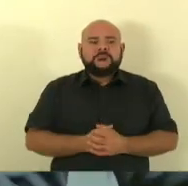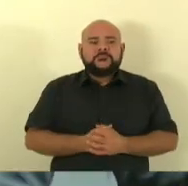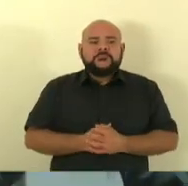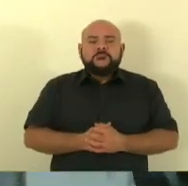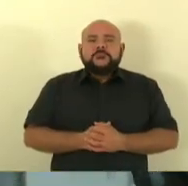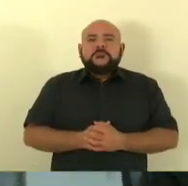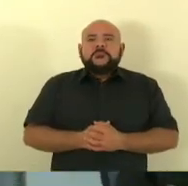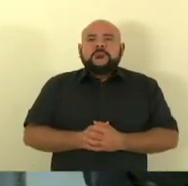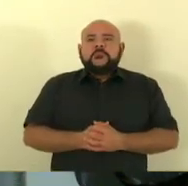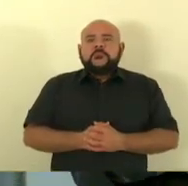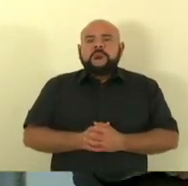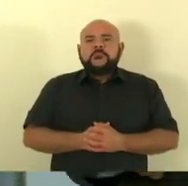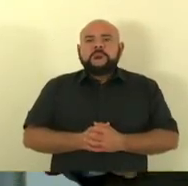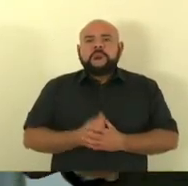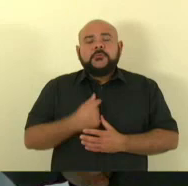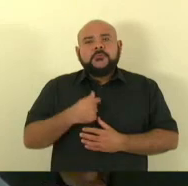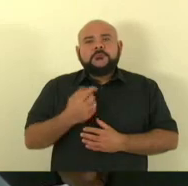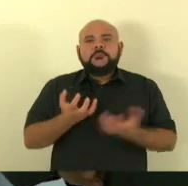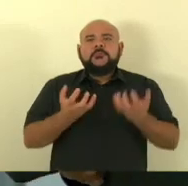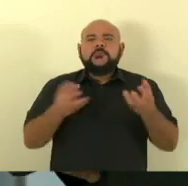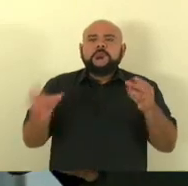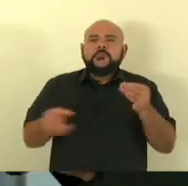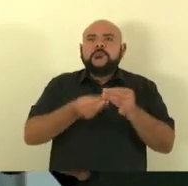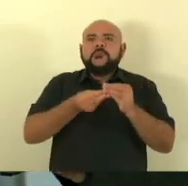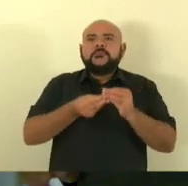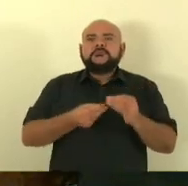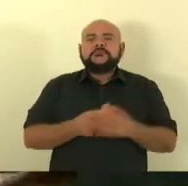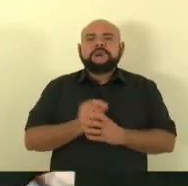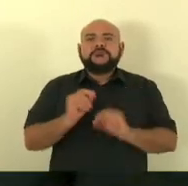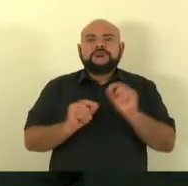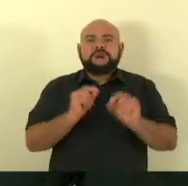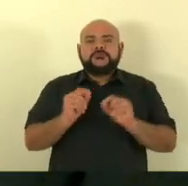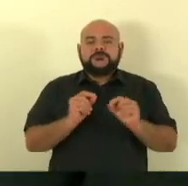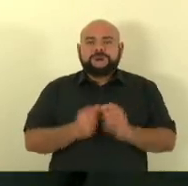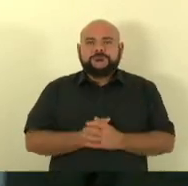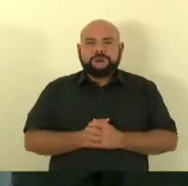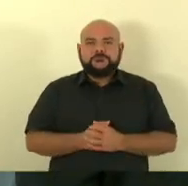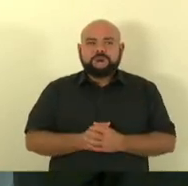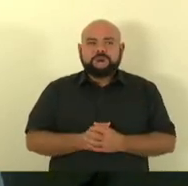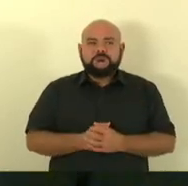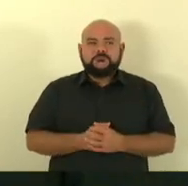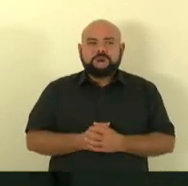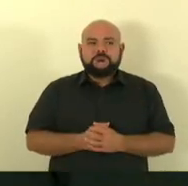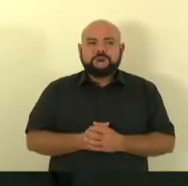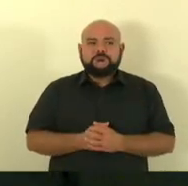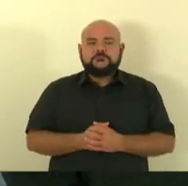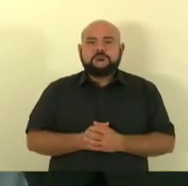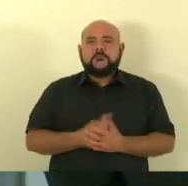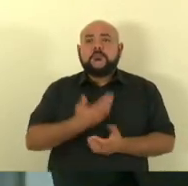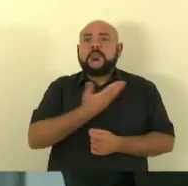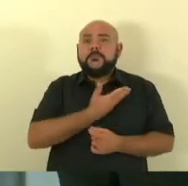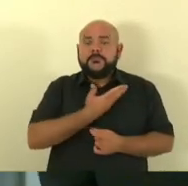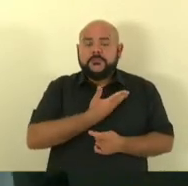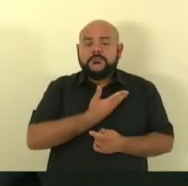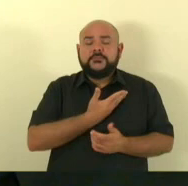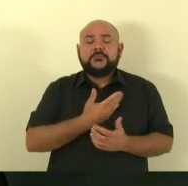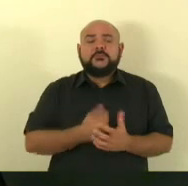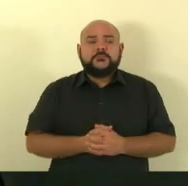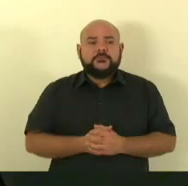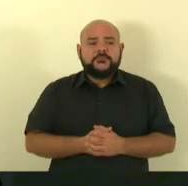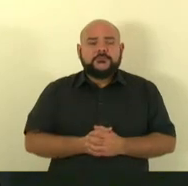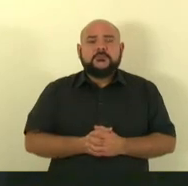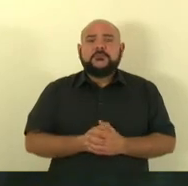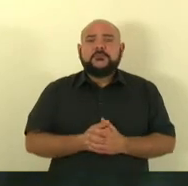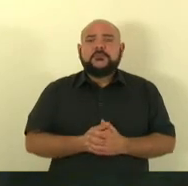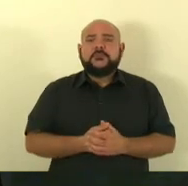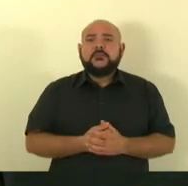reforço que a gente traz é fazer com que os nossos amigos que estão preteando justamente com toda